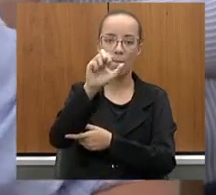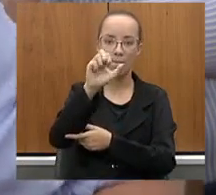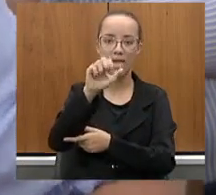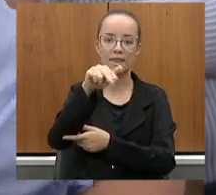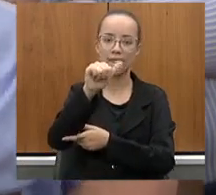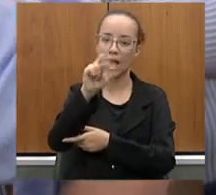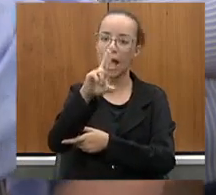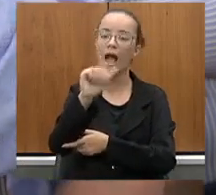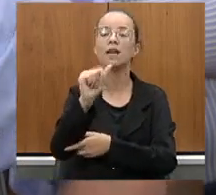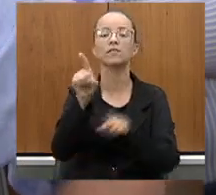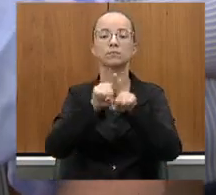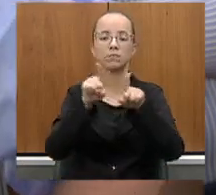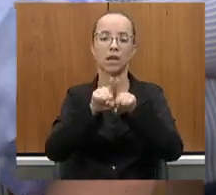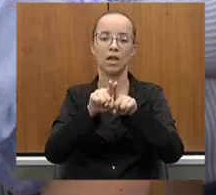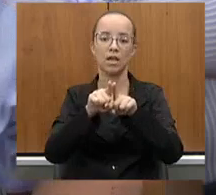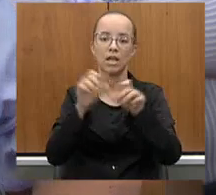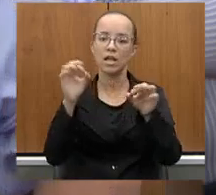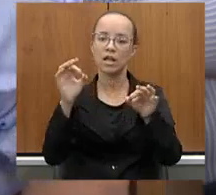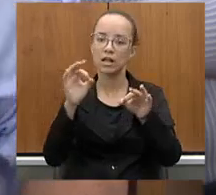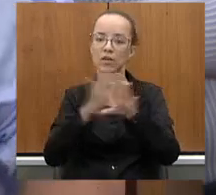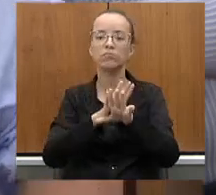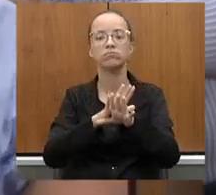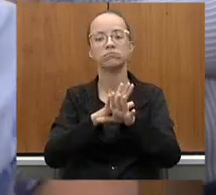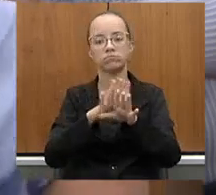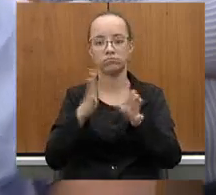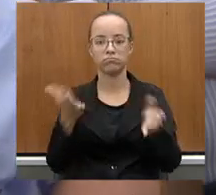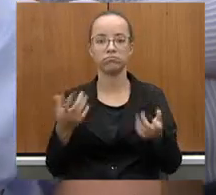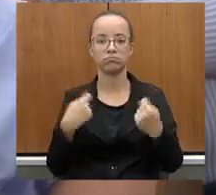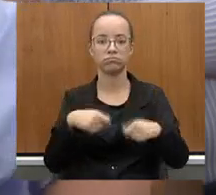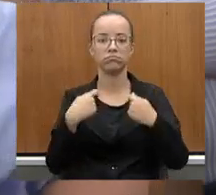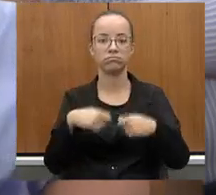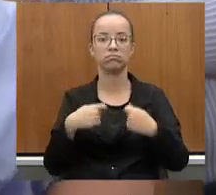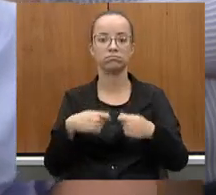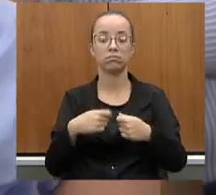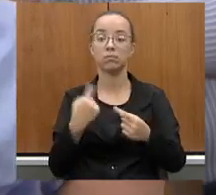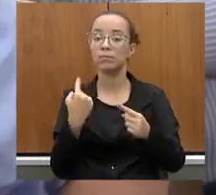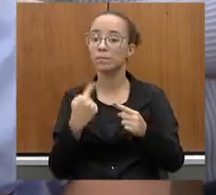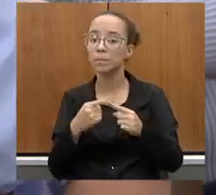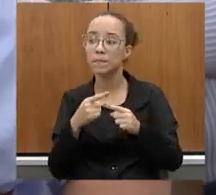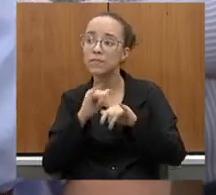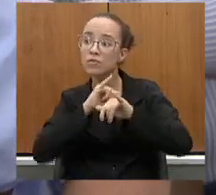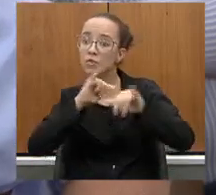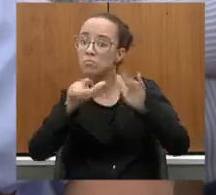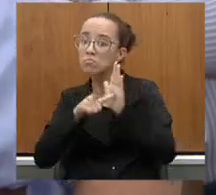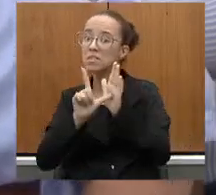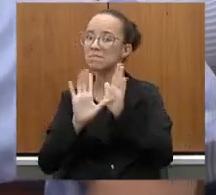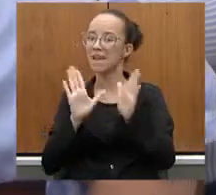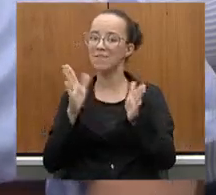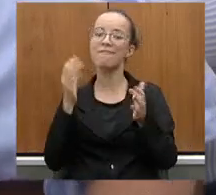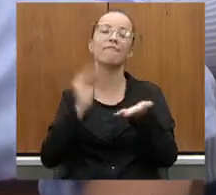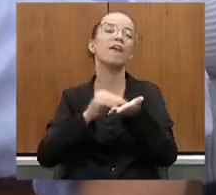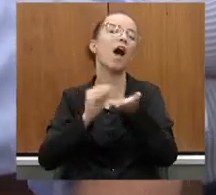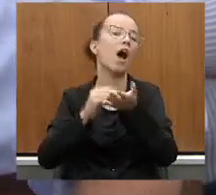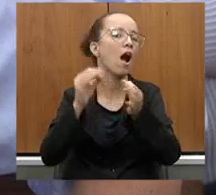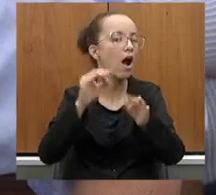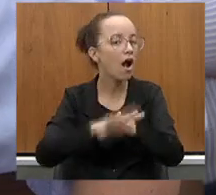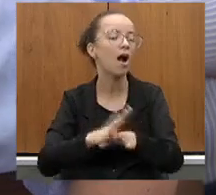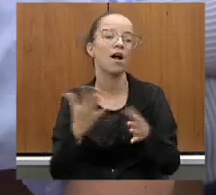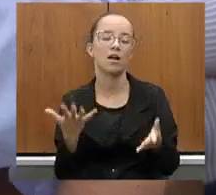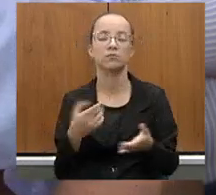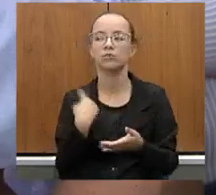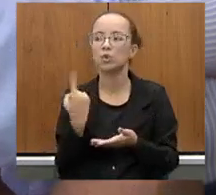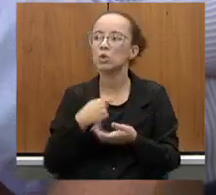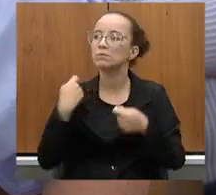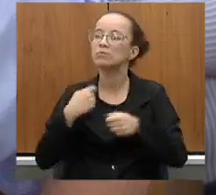a salda de risa ali, aquilo ali foi anunciado, mas não foi concluído. A gente precisa achar